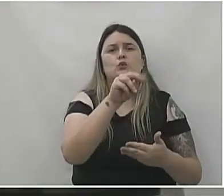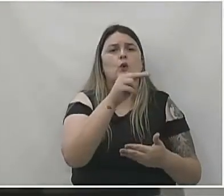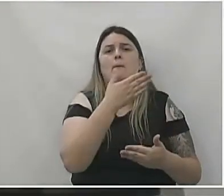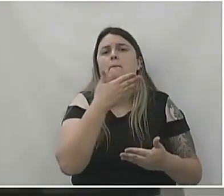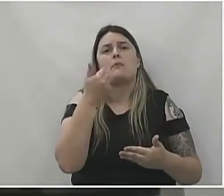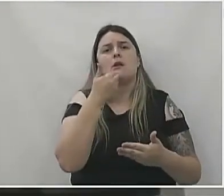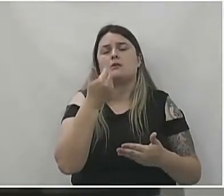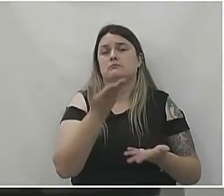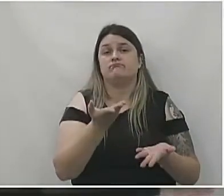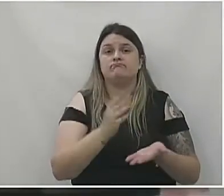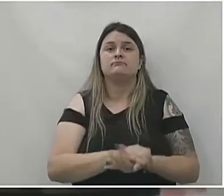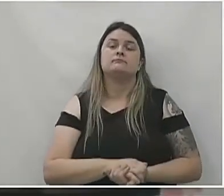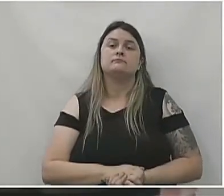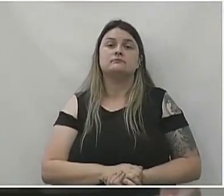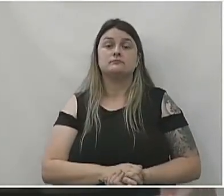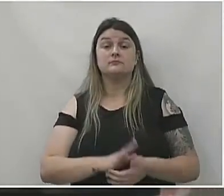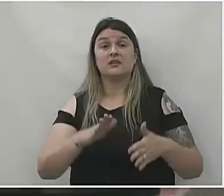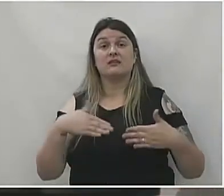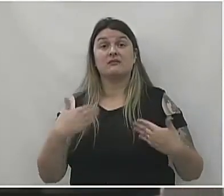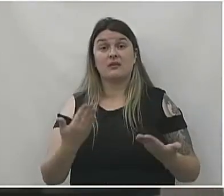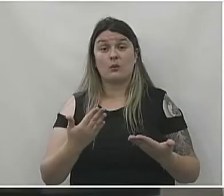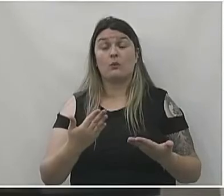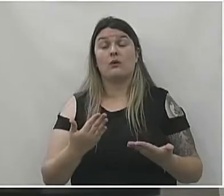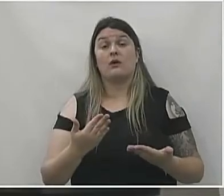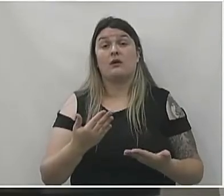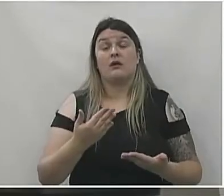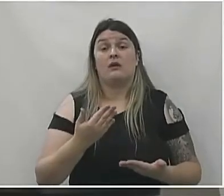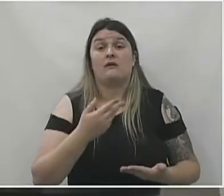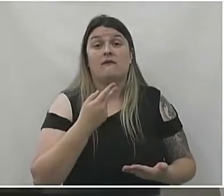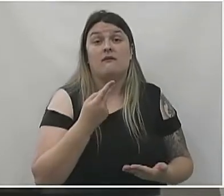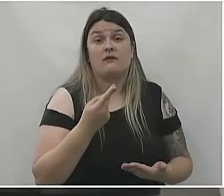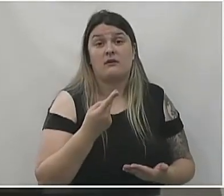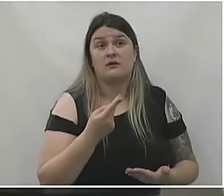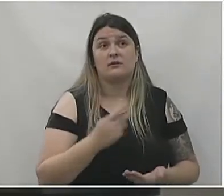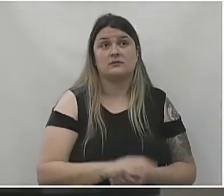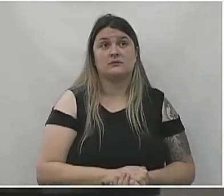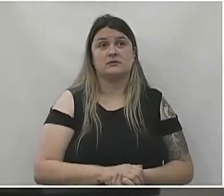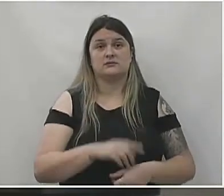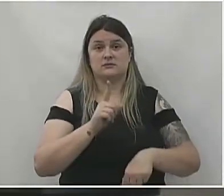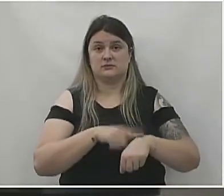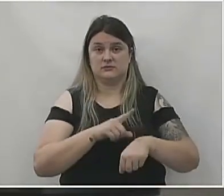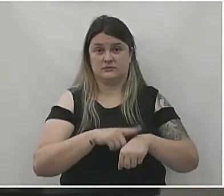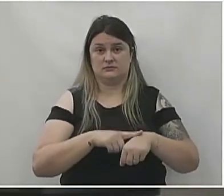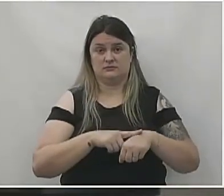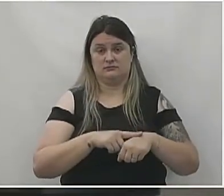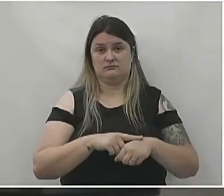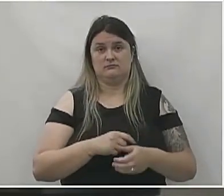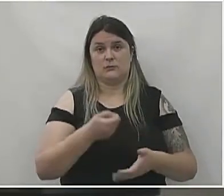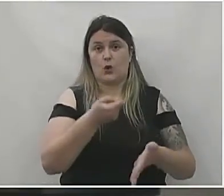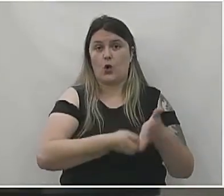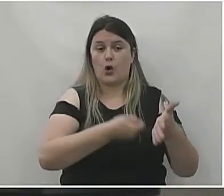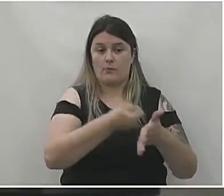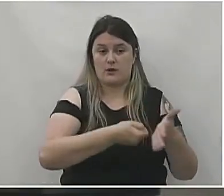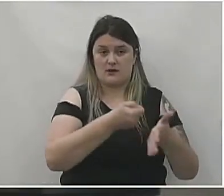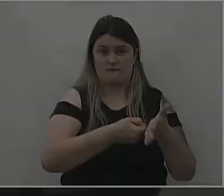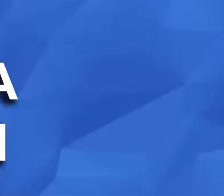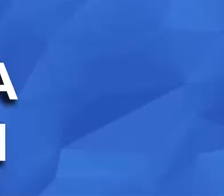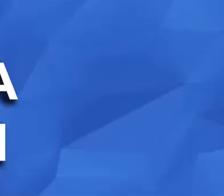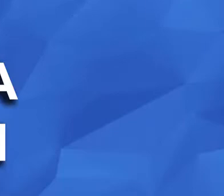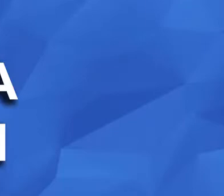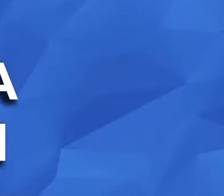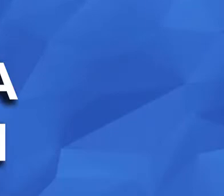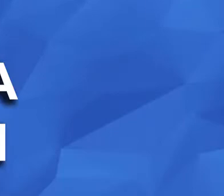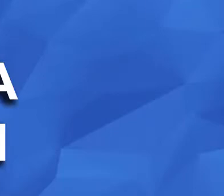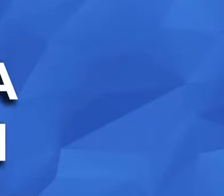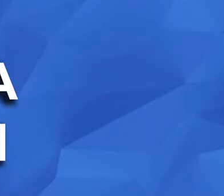melhoria nesse sentido nunca, né. Então, fica aí... A vereadora, o tempo do vereador Anderson Espirou. A vereadora Espirou.